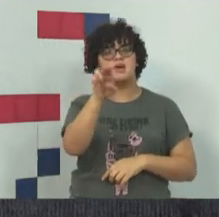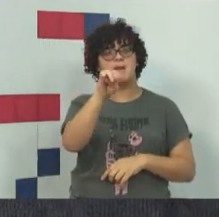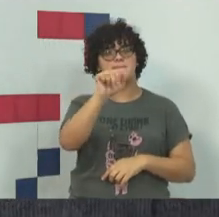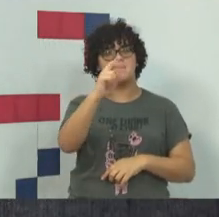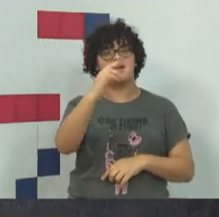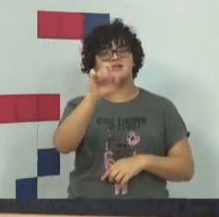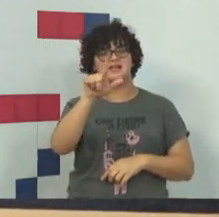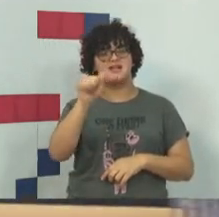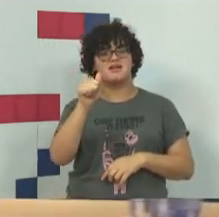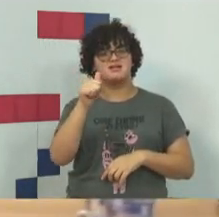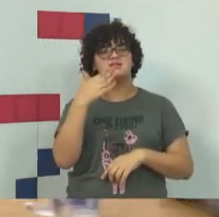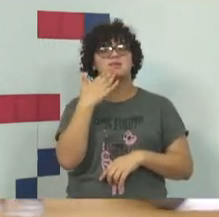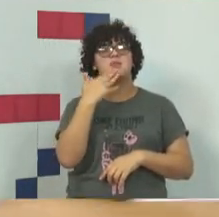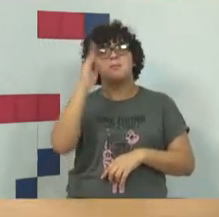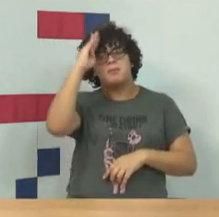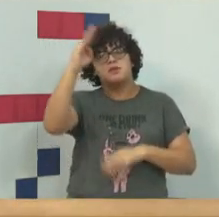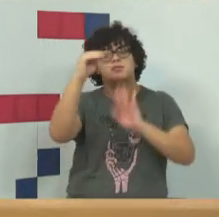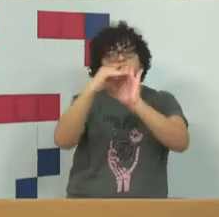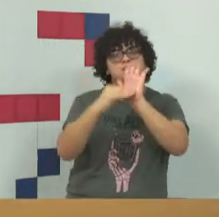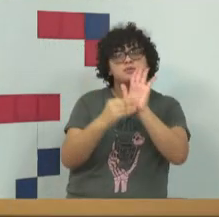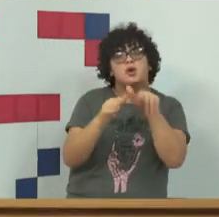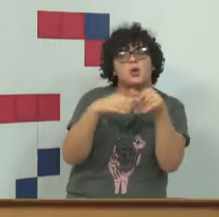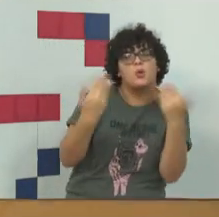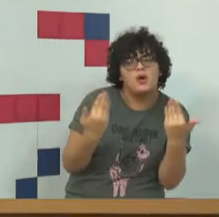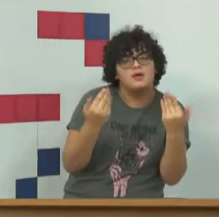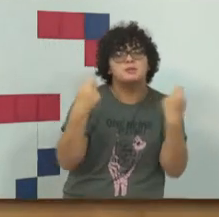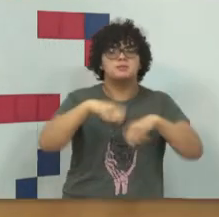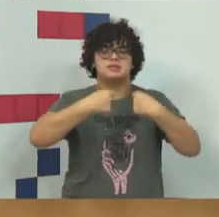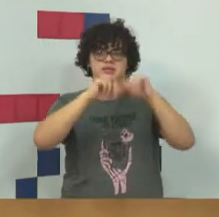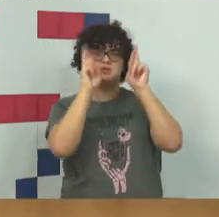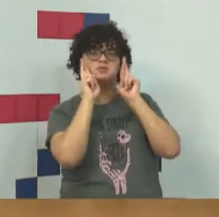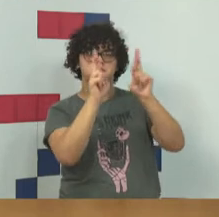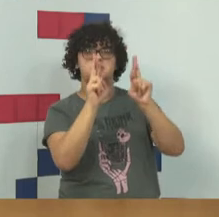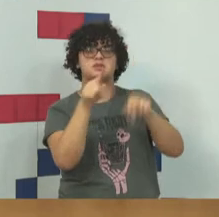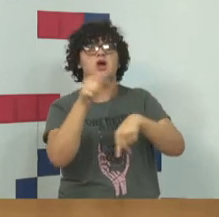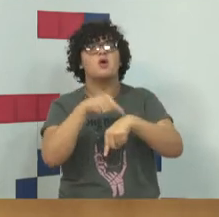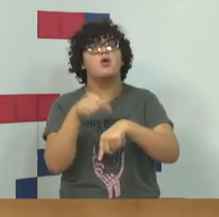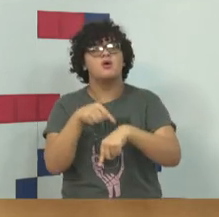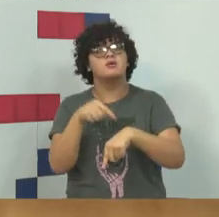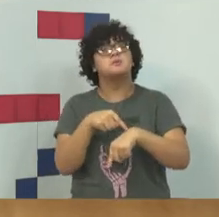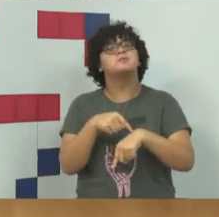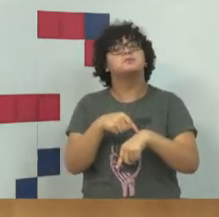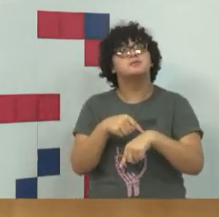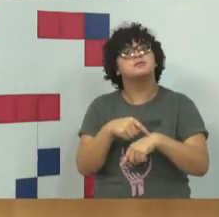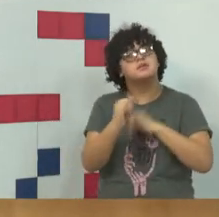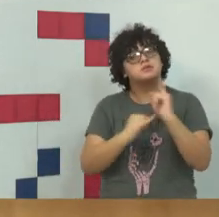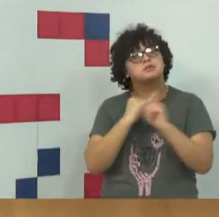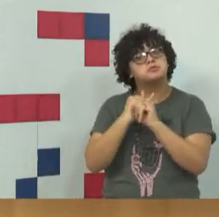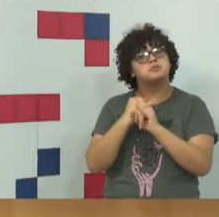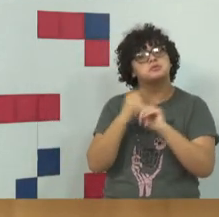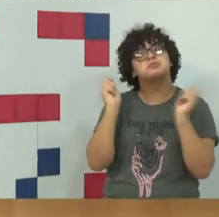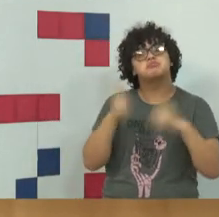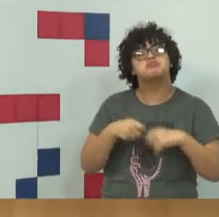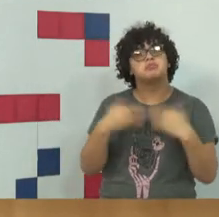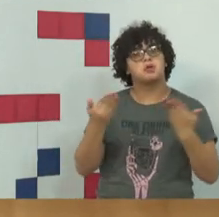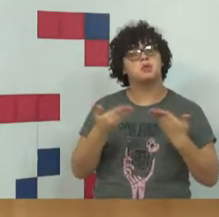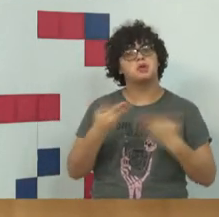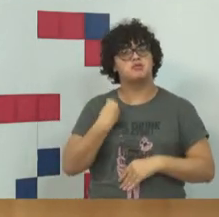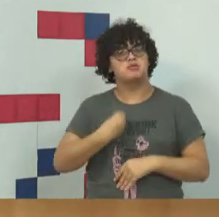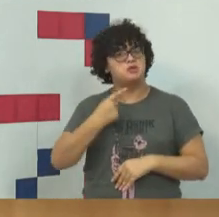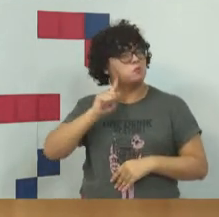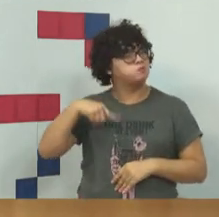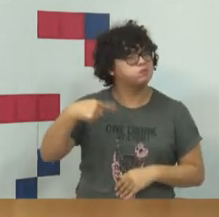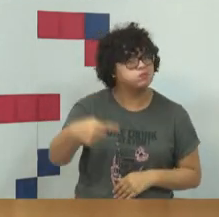os princípios que devem ser respeitados na nossa internet, enfim, na nossa vida